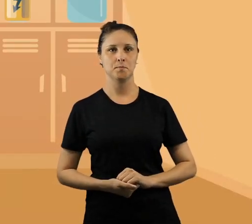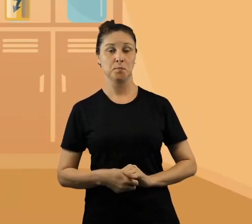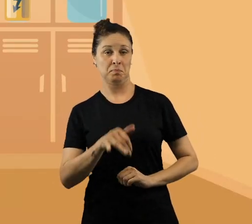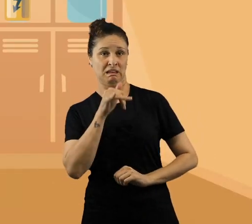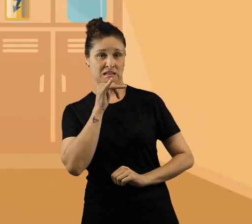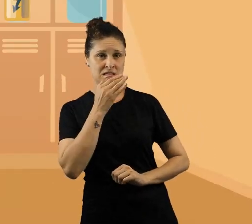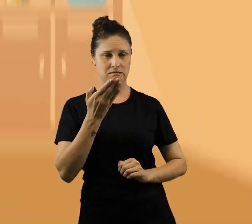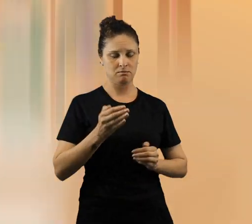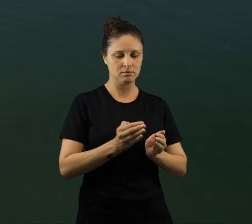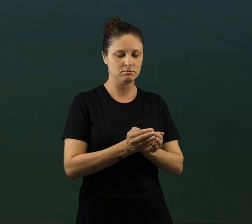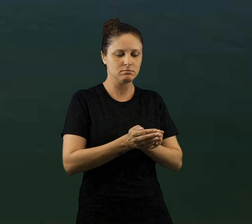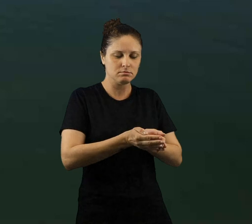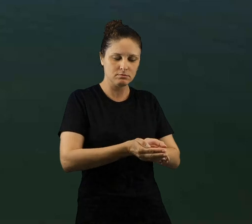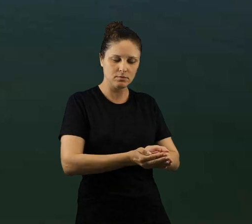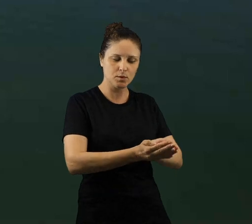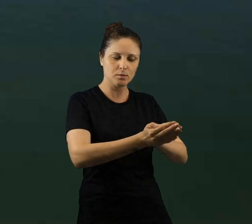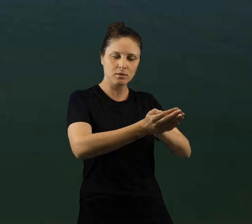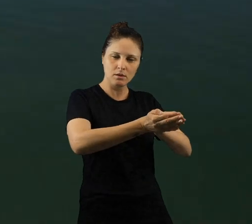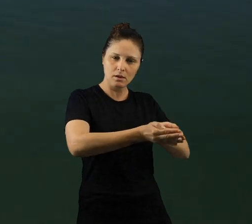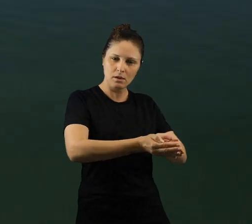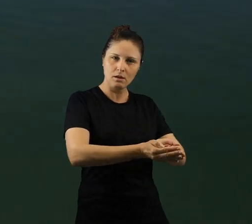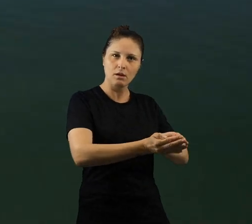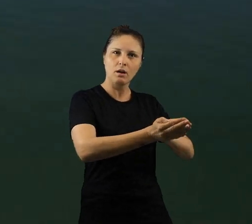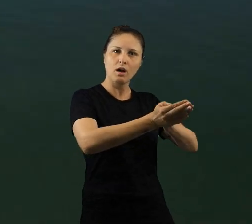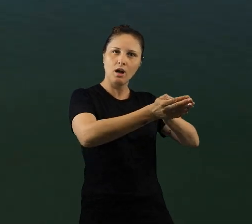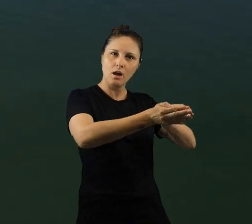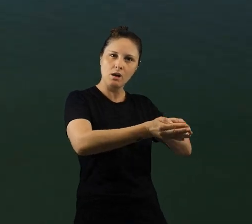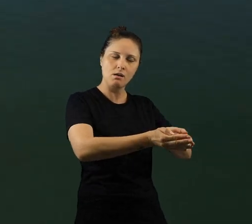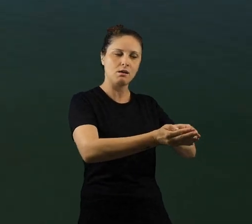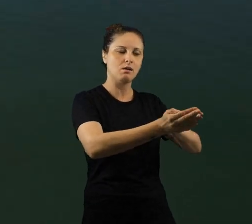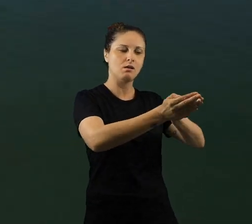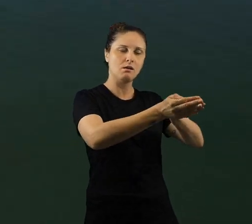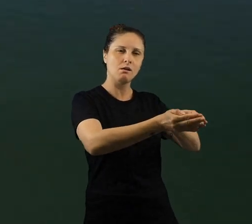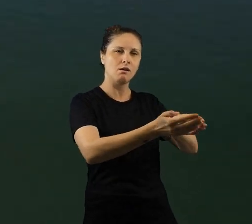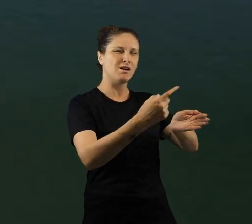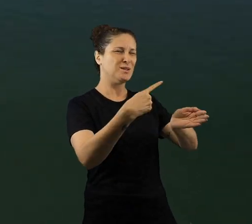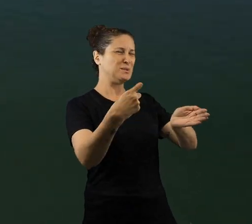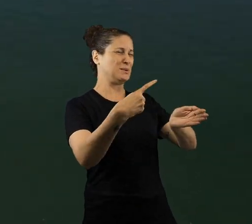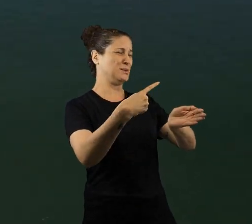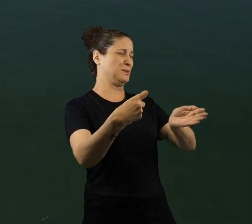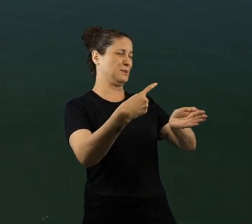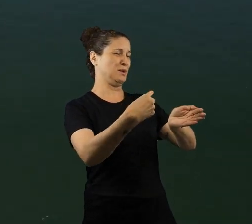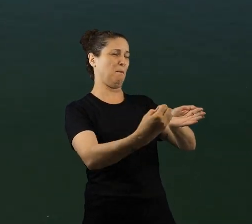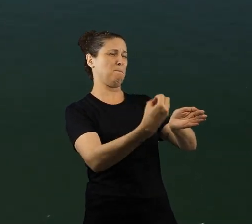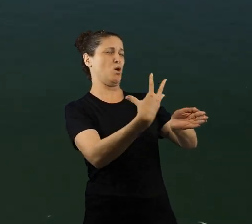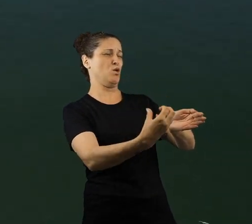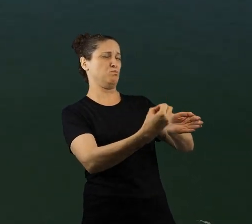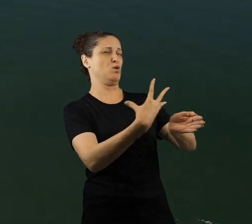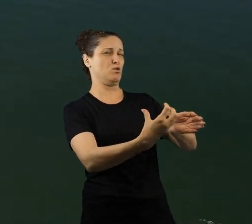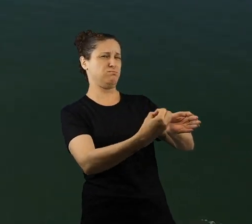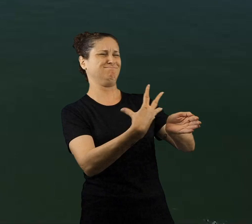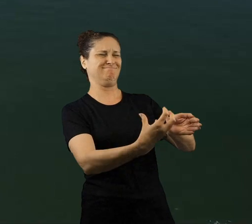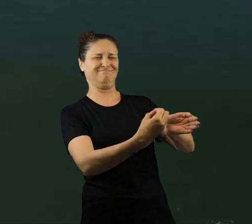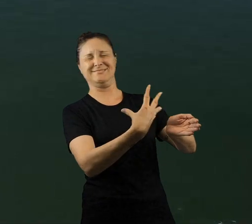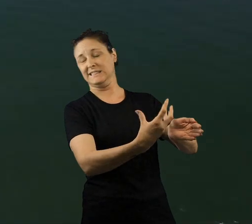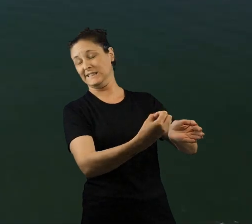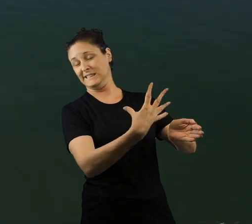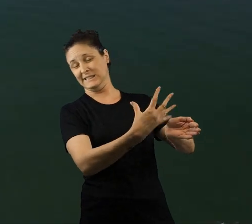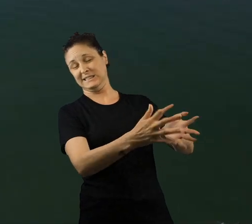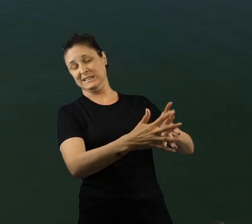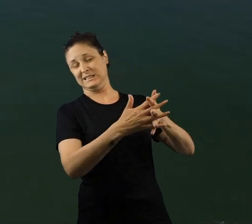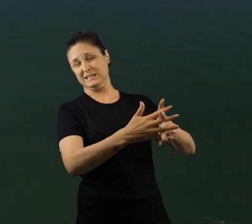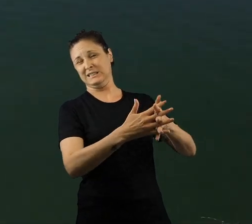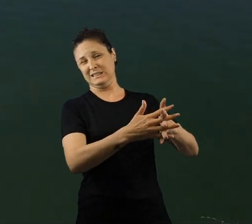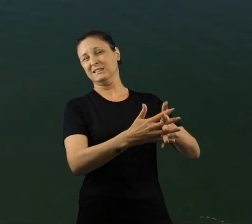barulho debaixo d'água. Inclusive, os ruídos que produzimos nos oceanos, como o barulho emitido pelos motores de